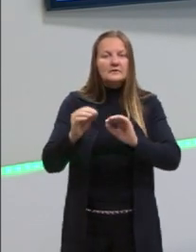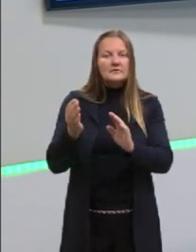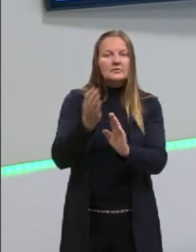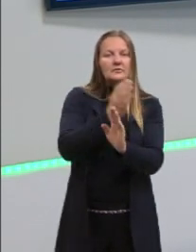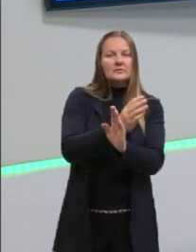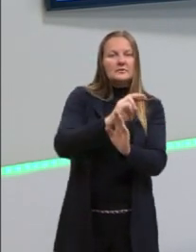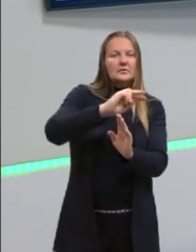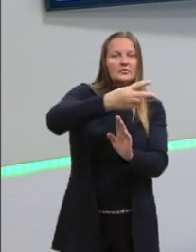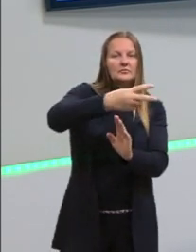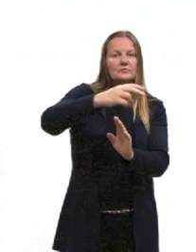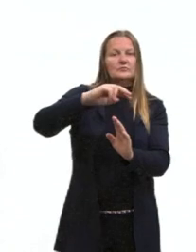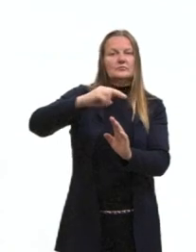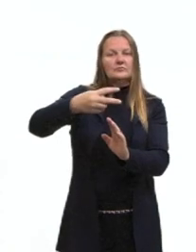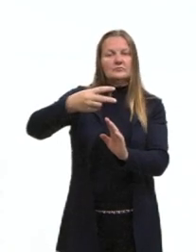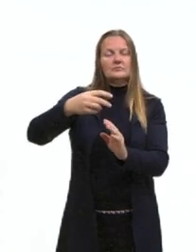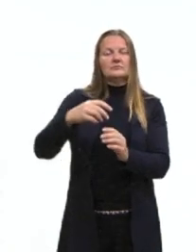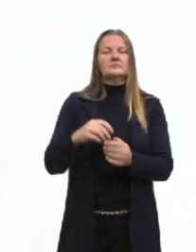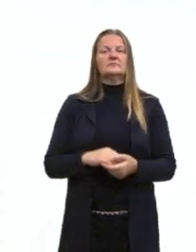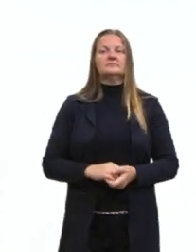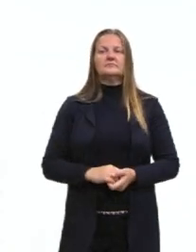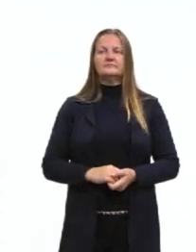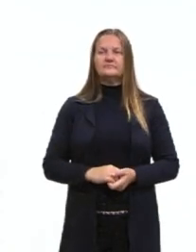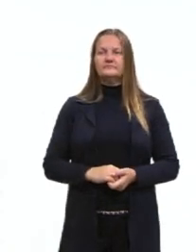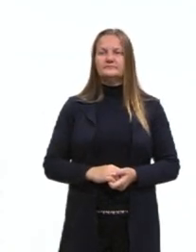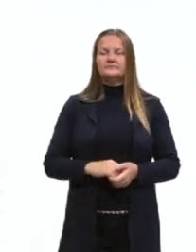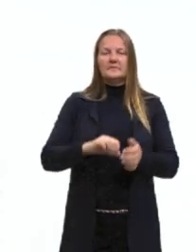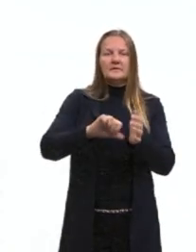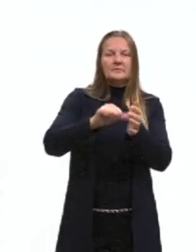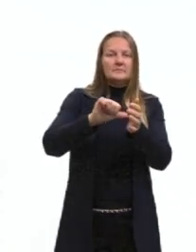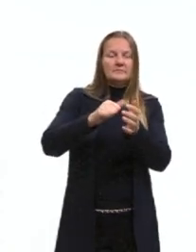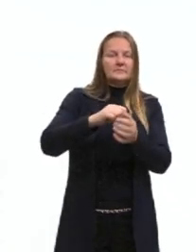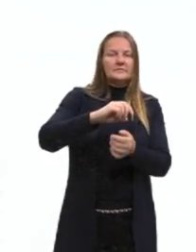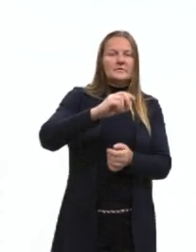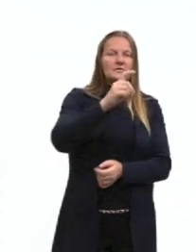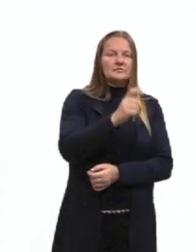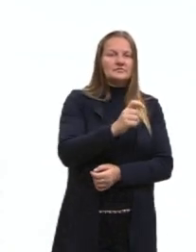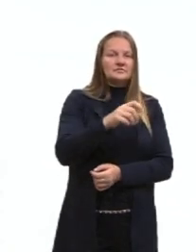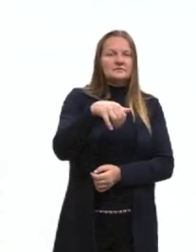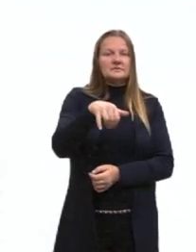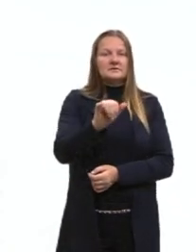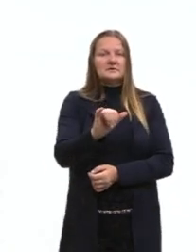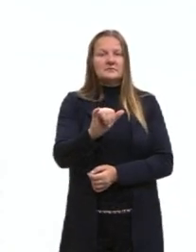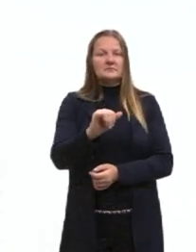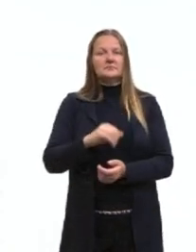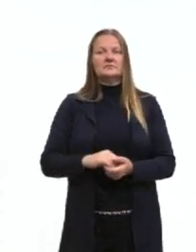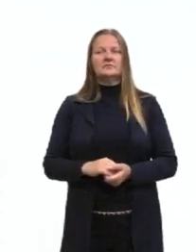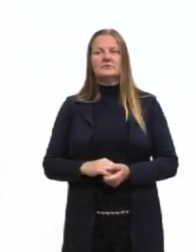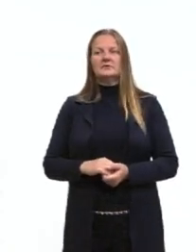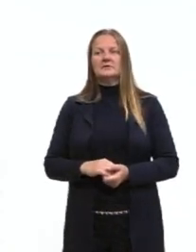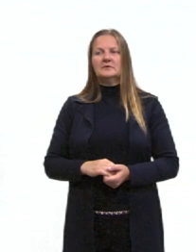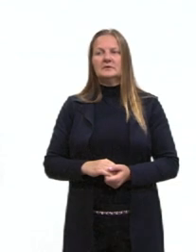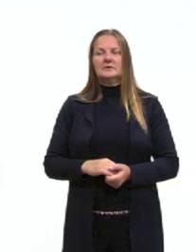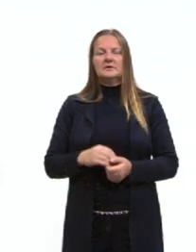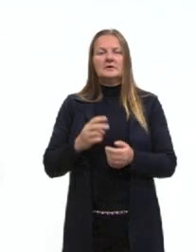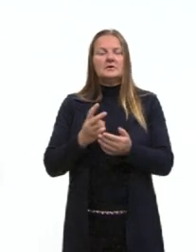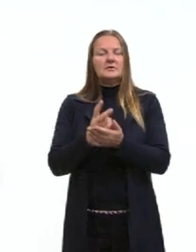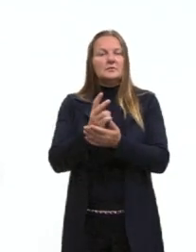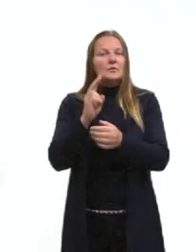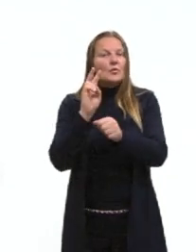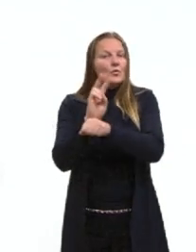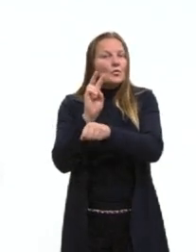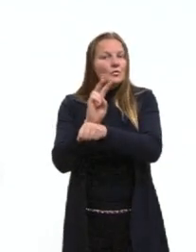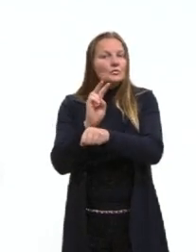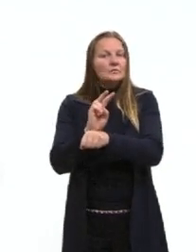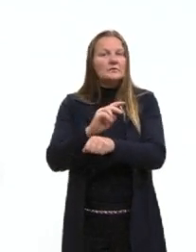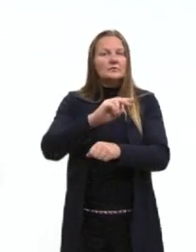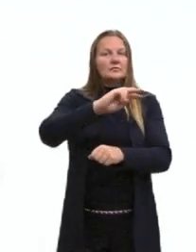essa dica que eu deixei para vocês. Primeiro os termos com x, depois os termos com y. E sempre cuidando para deixar